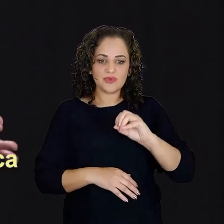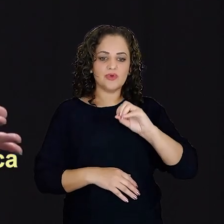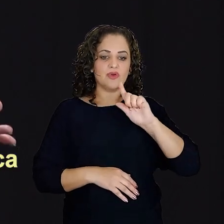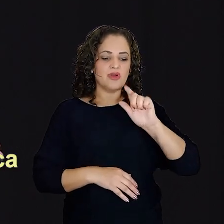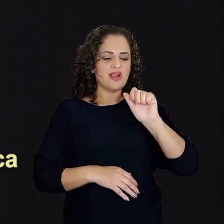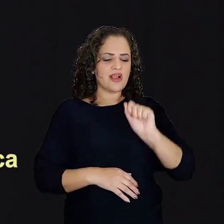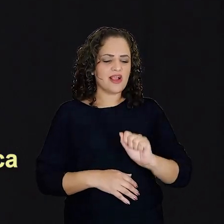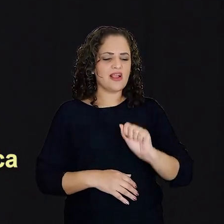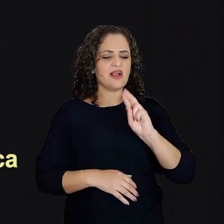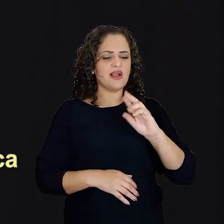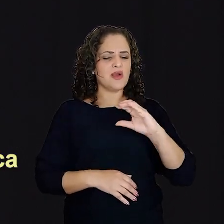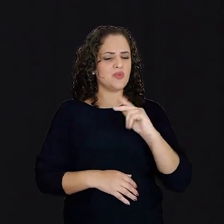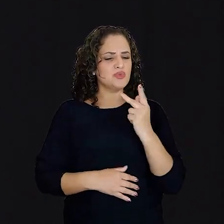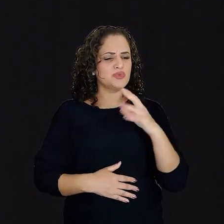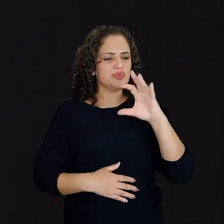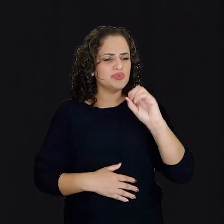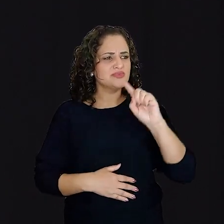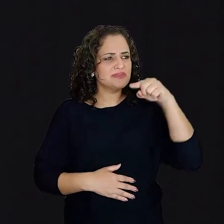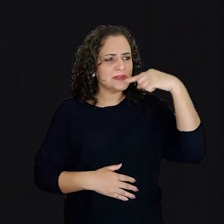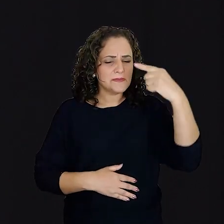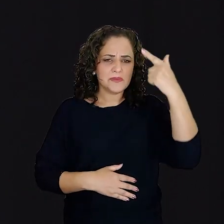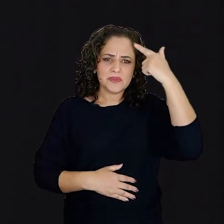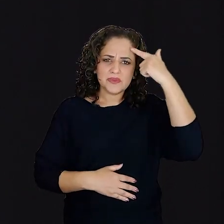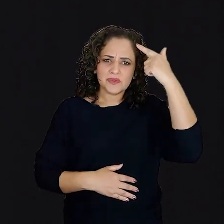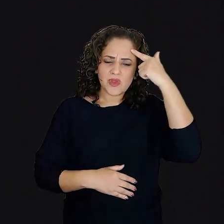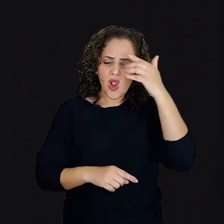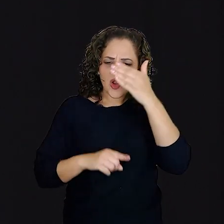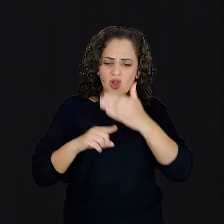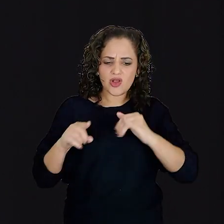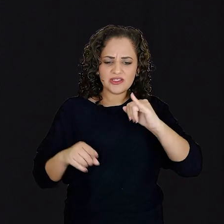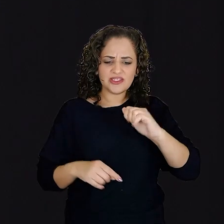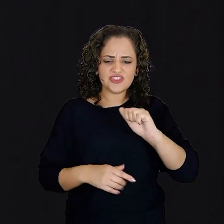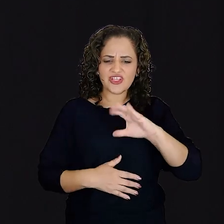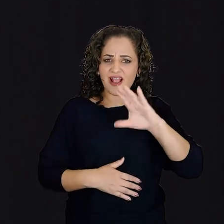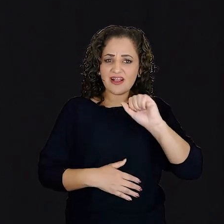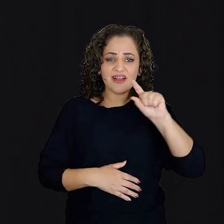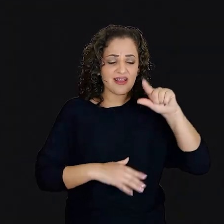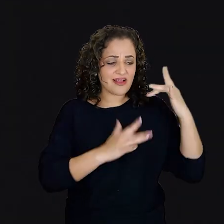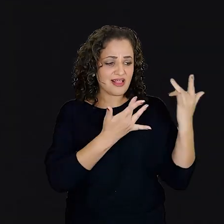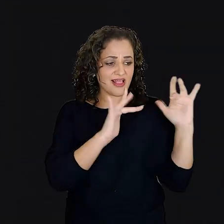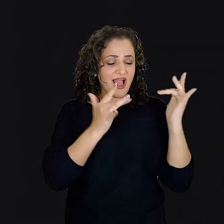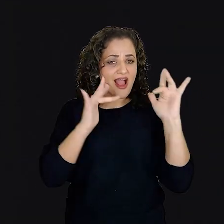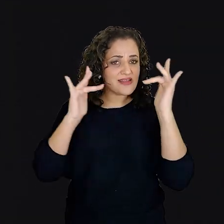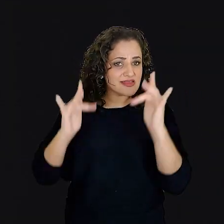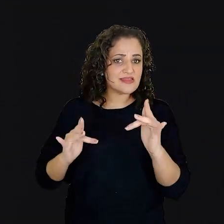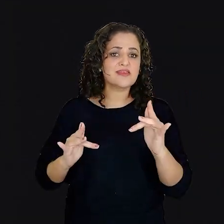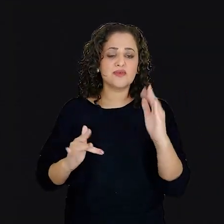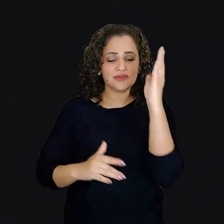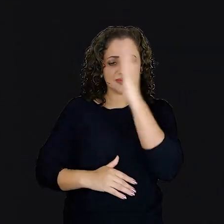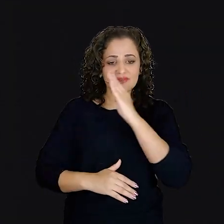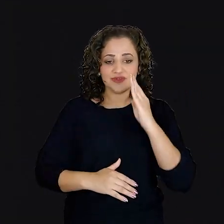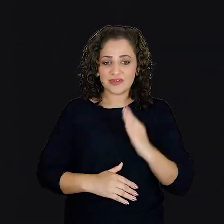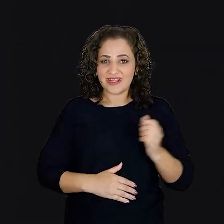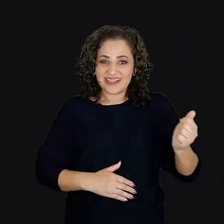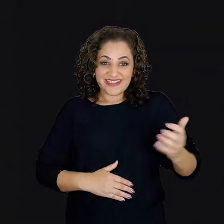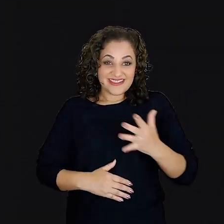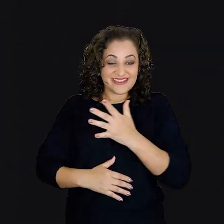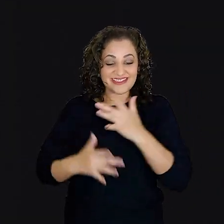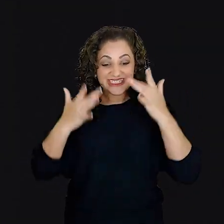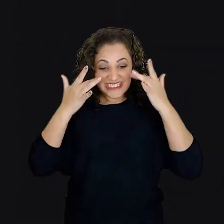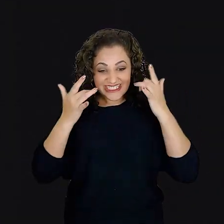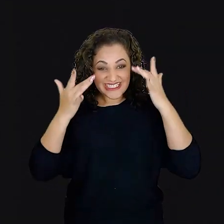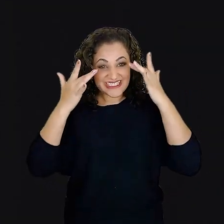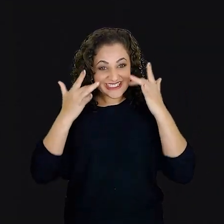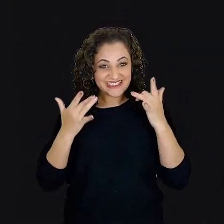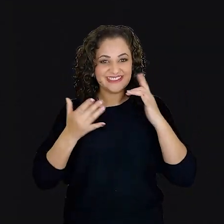fica conhecido como Corta-Jaca. É uma música imortal, um clássico do nosso cancioneiro. Ela foi lançada na peça Zizinha